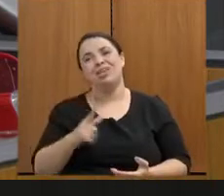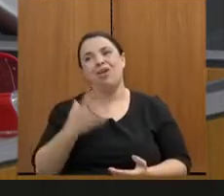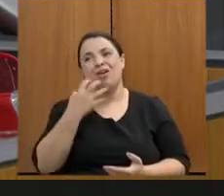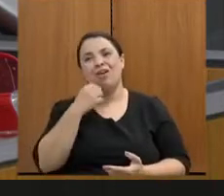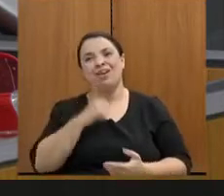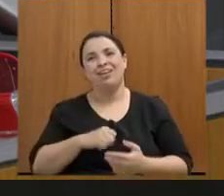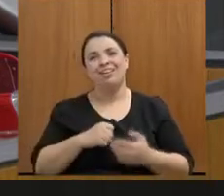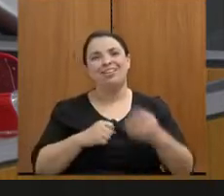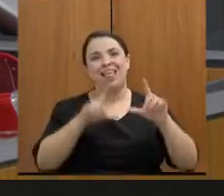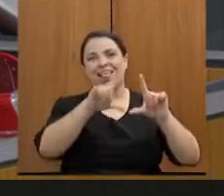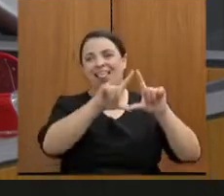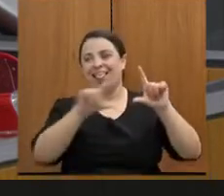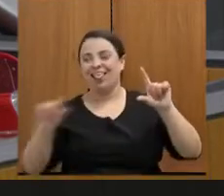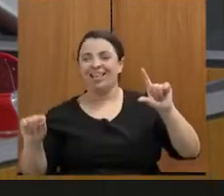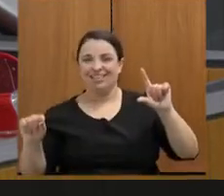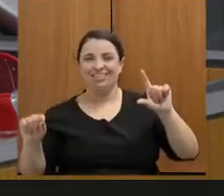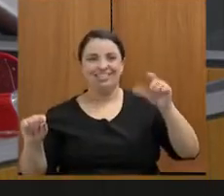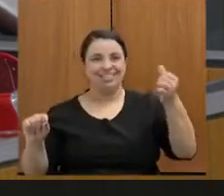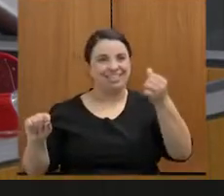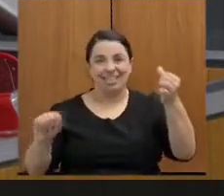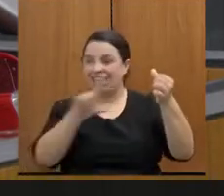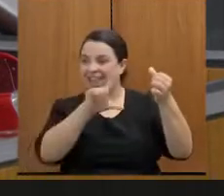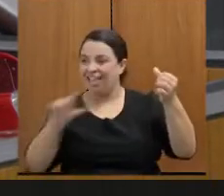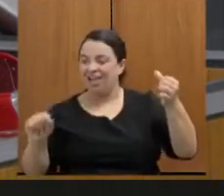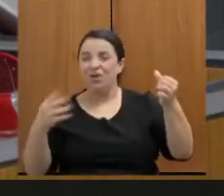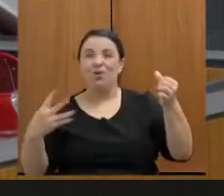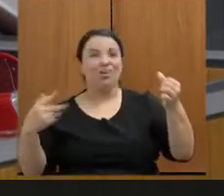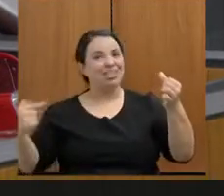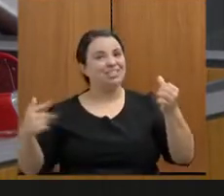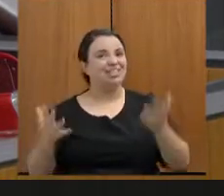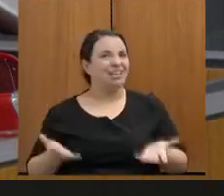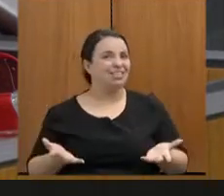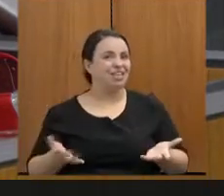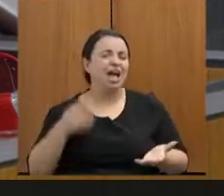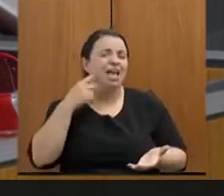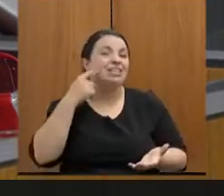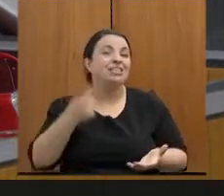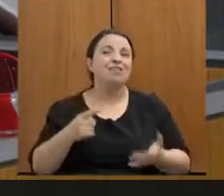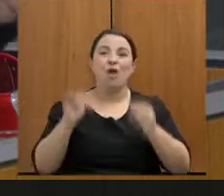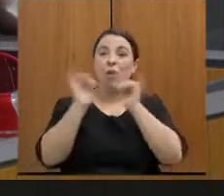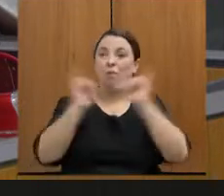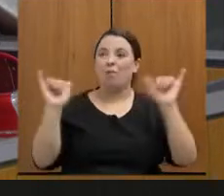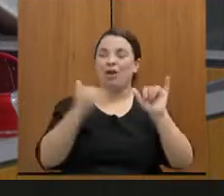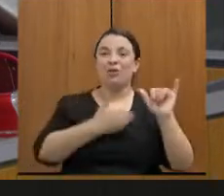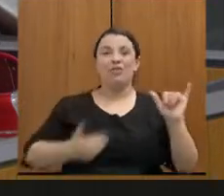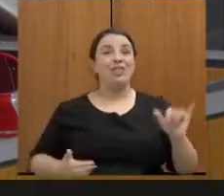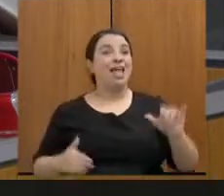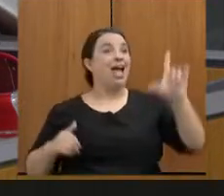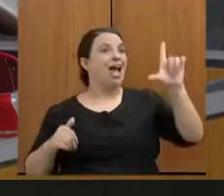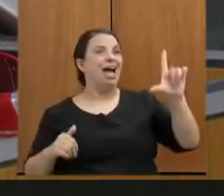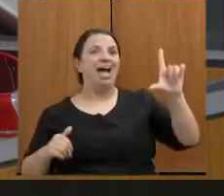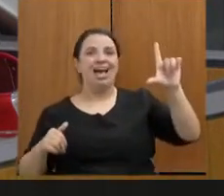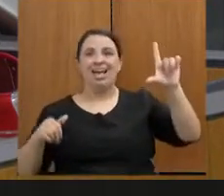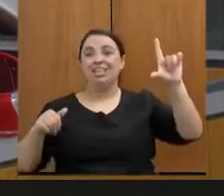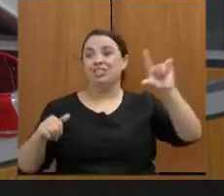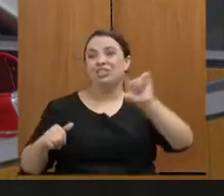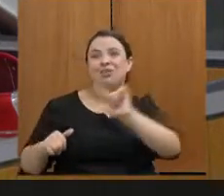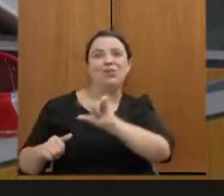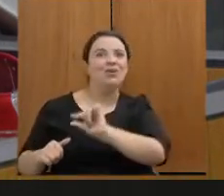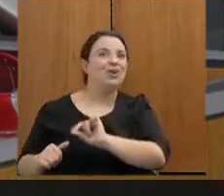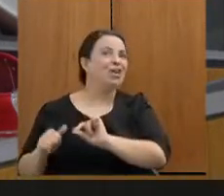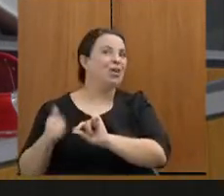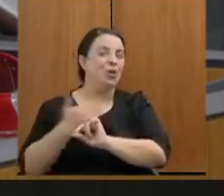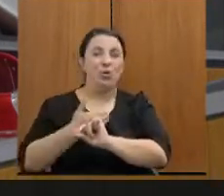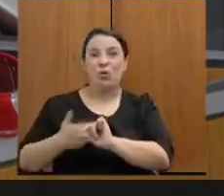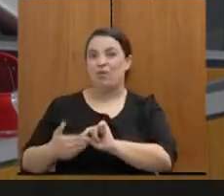47%. Não é mérito, gente, ver a propaganda do governo dizendo que diminuímos de 66% do governo vermelho,